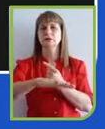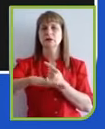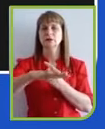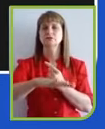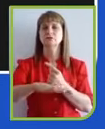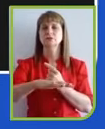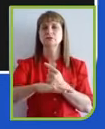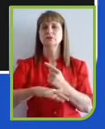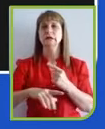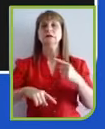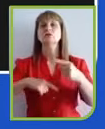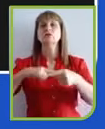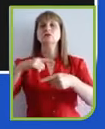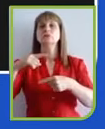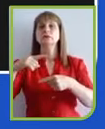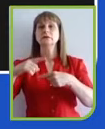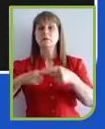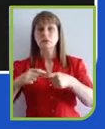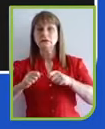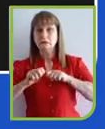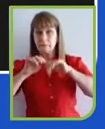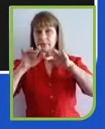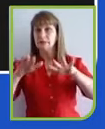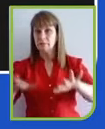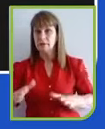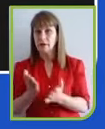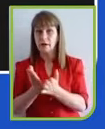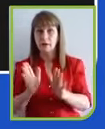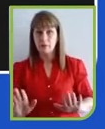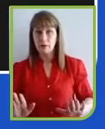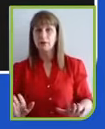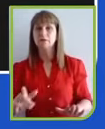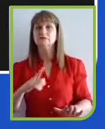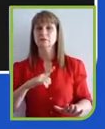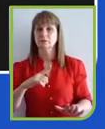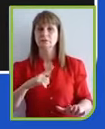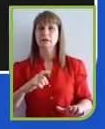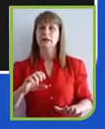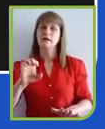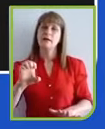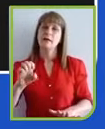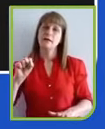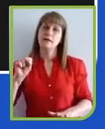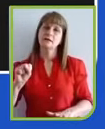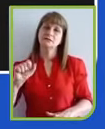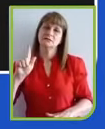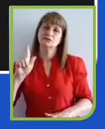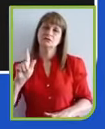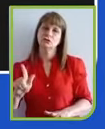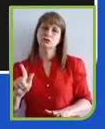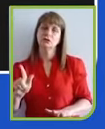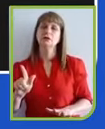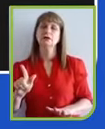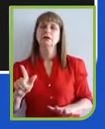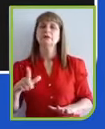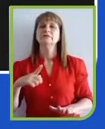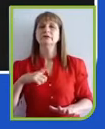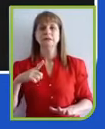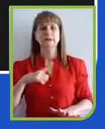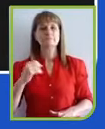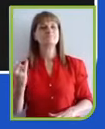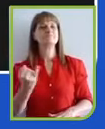elementos de ESG ganhando um peso muito grande na mensuração de